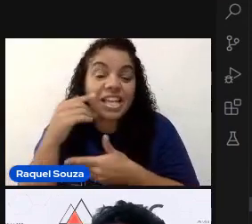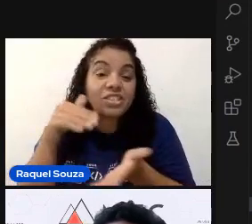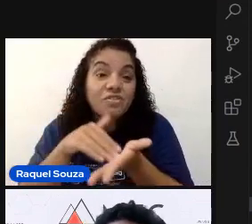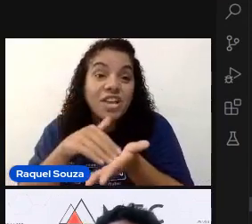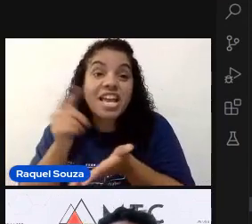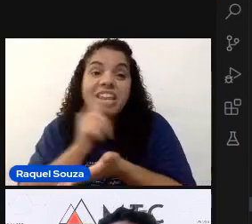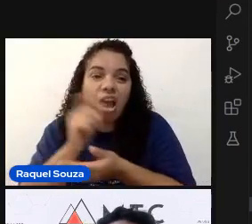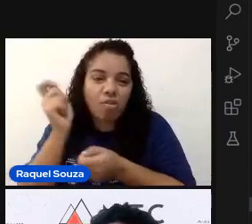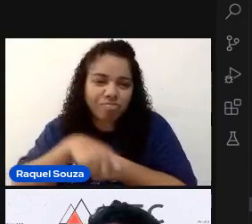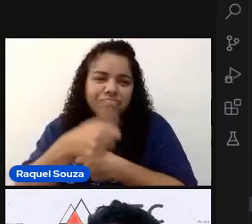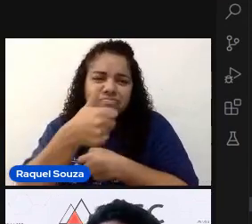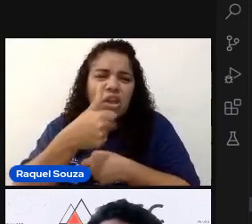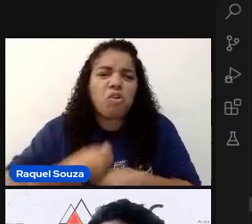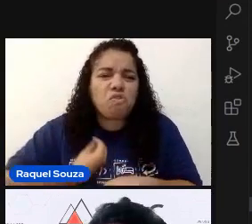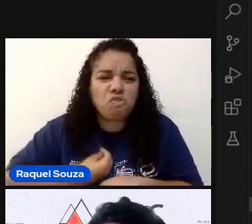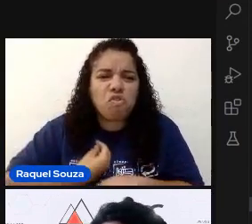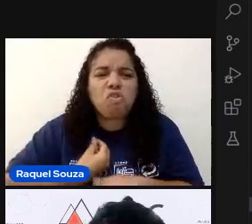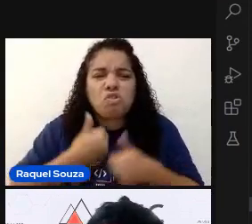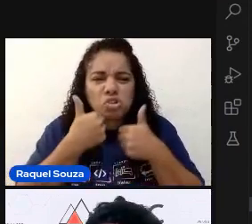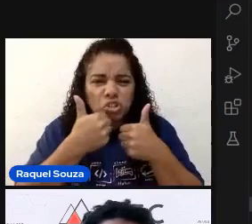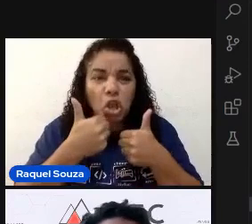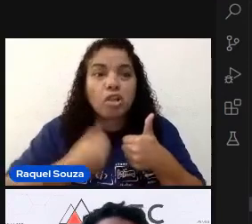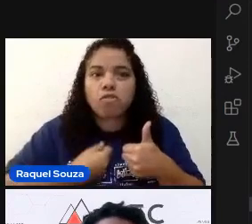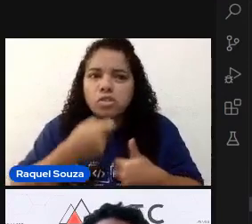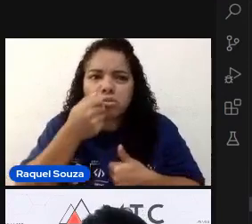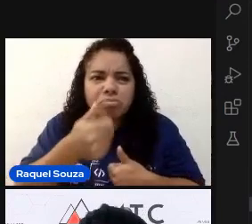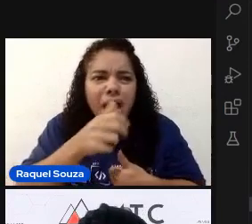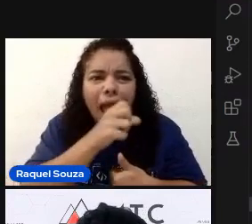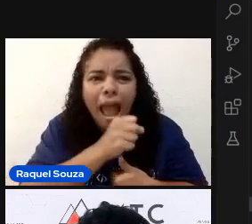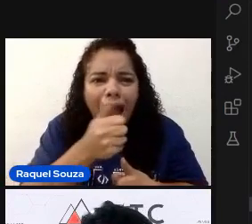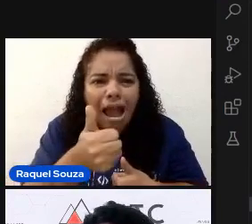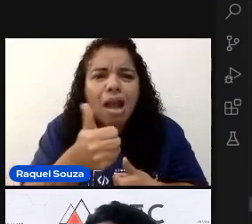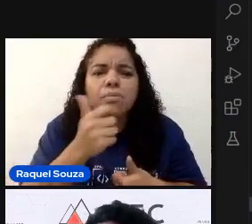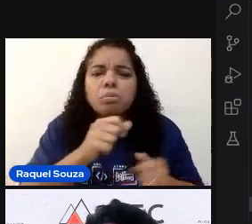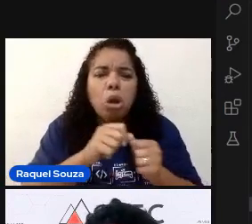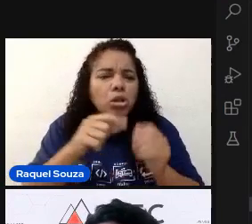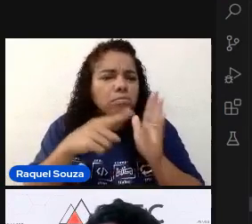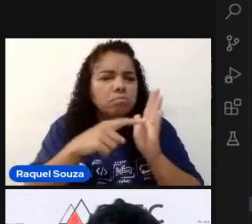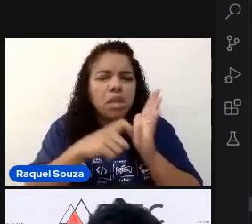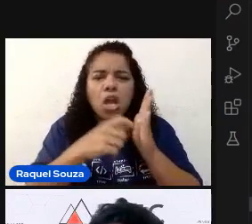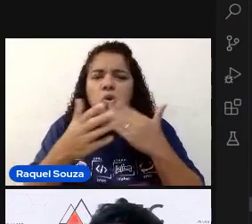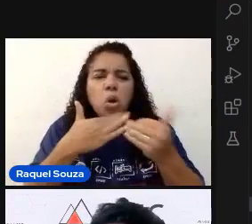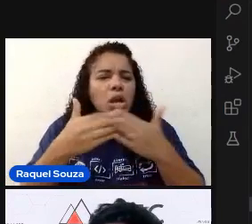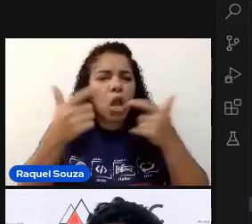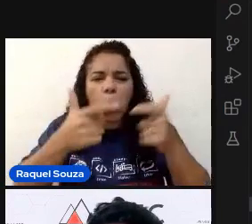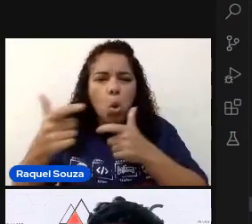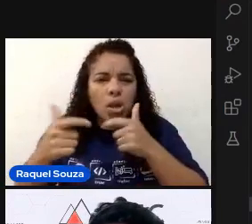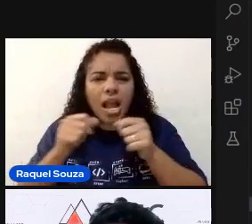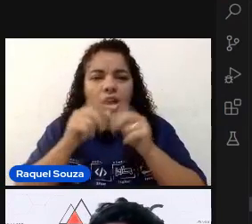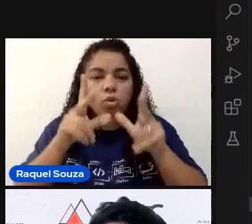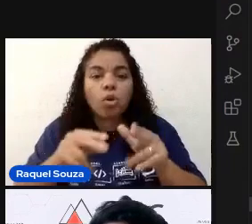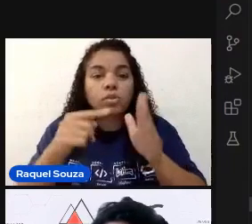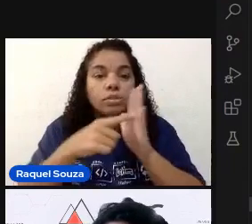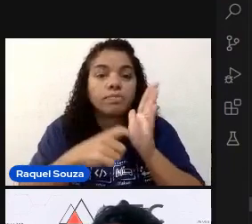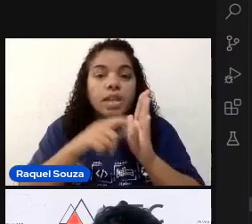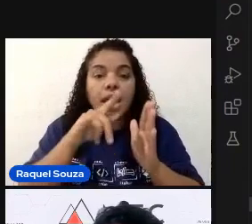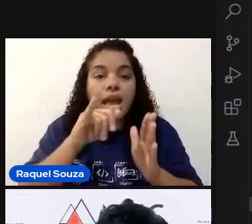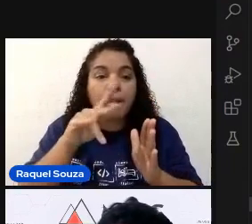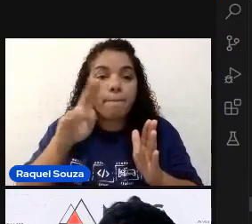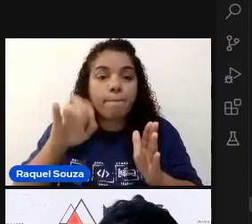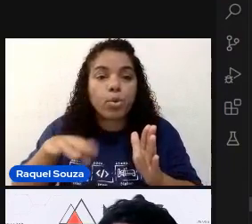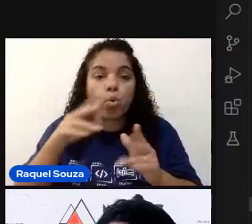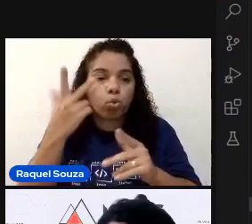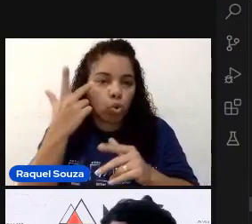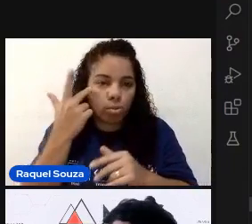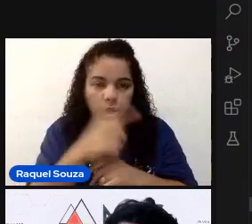funciona. E funciona bem, rápido. Você pode executar em qualquer lugar. Do mesmo jeito que você executa o seu Appium normal. Vou